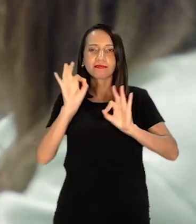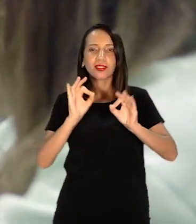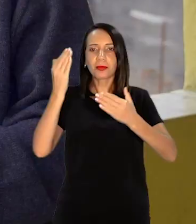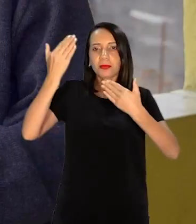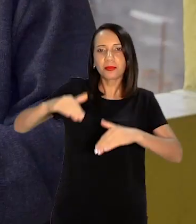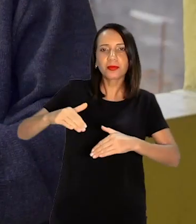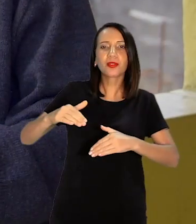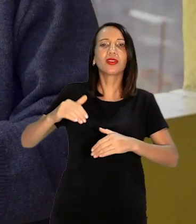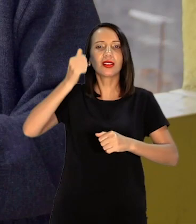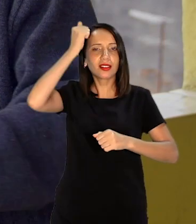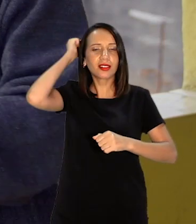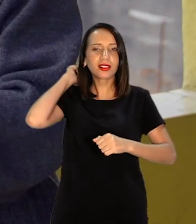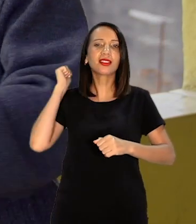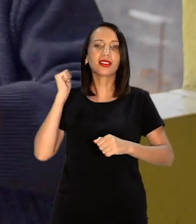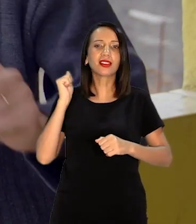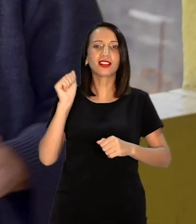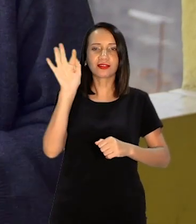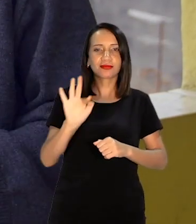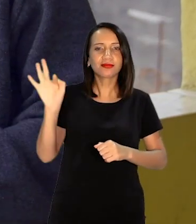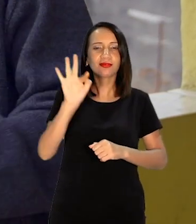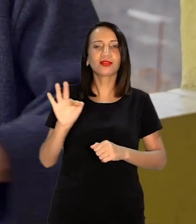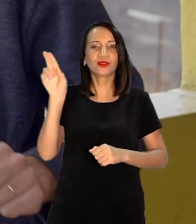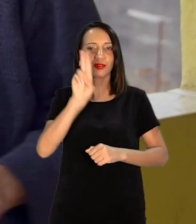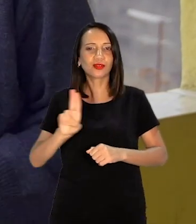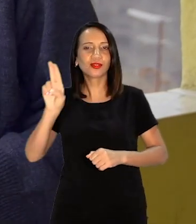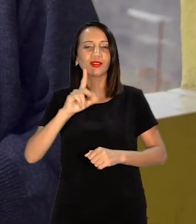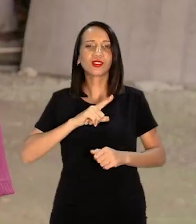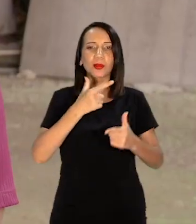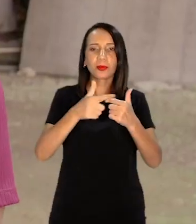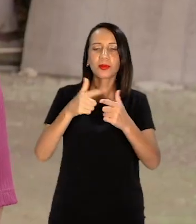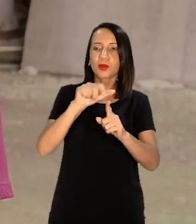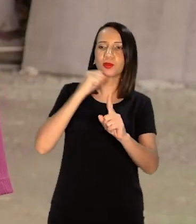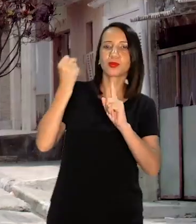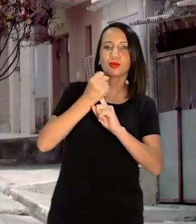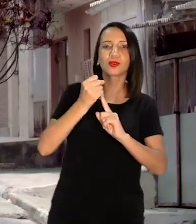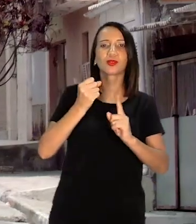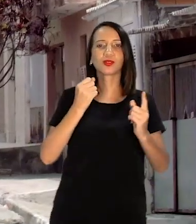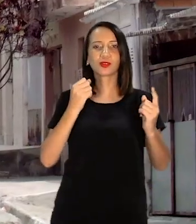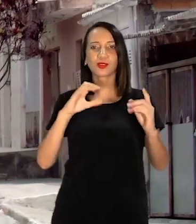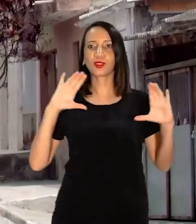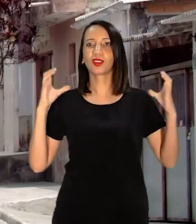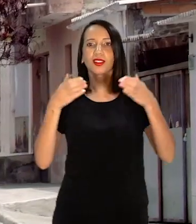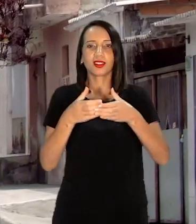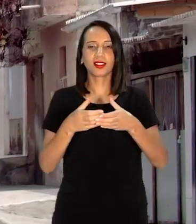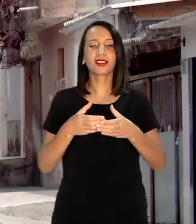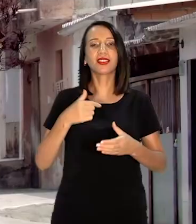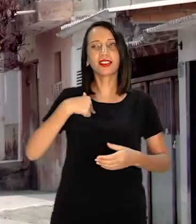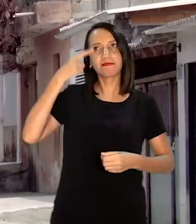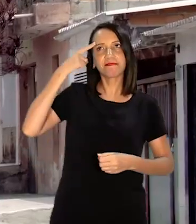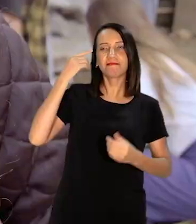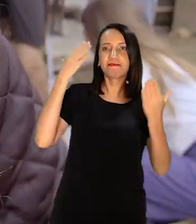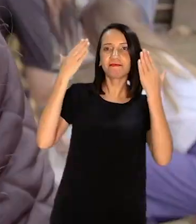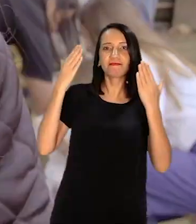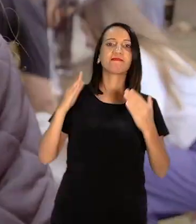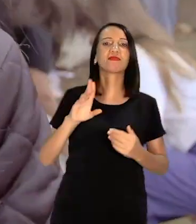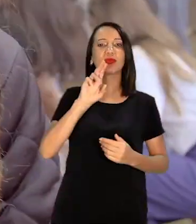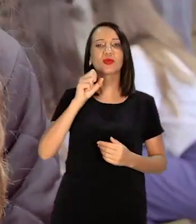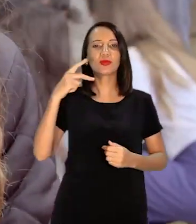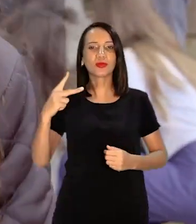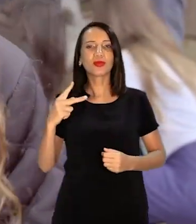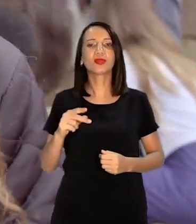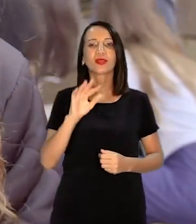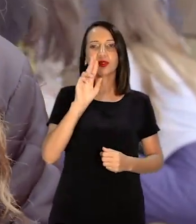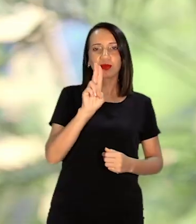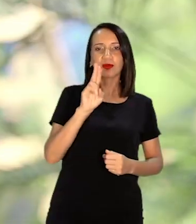individuais. É para resolver um problema social, coletivo. Psicologia. Eu penso na USP e na UFMG. Eu vou